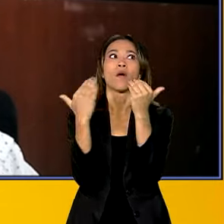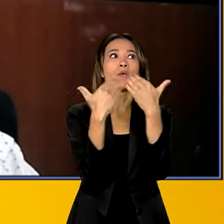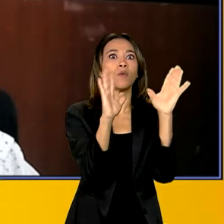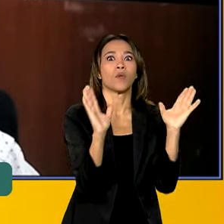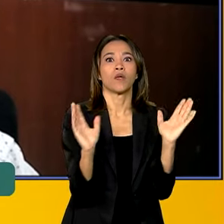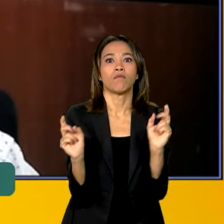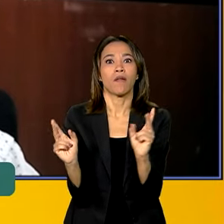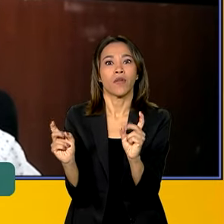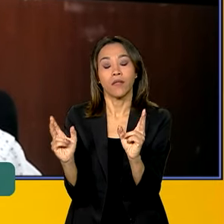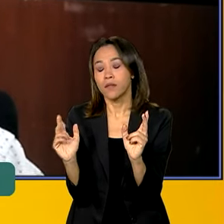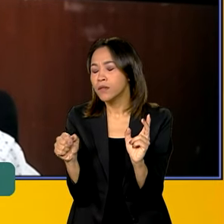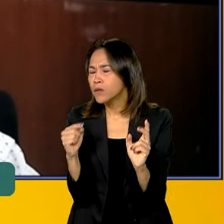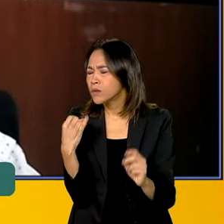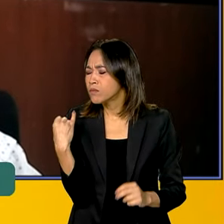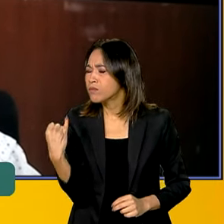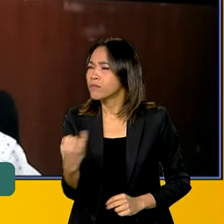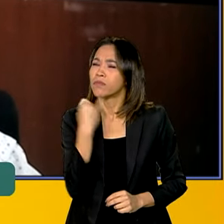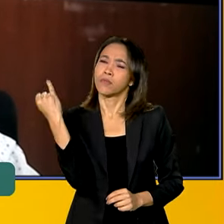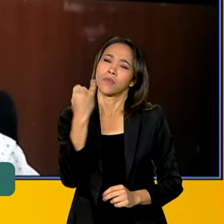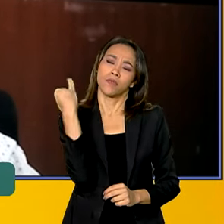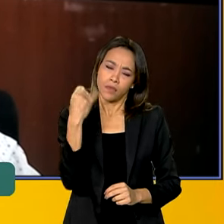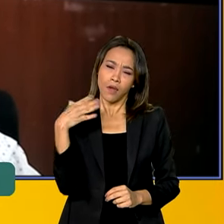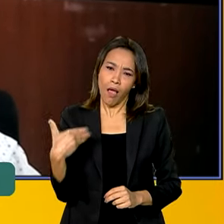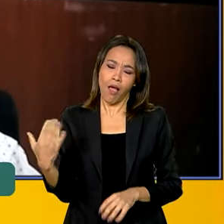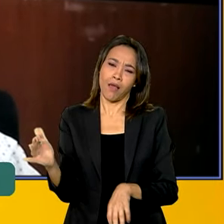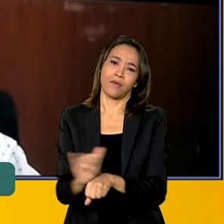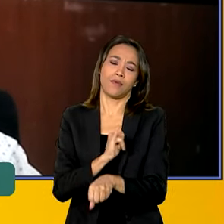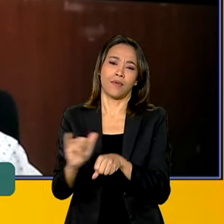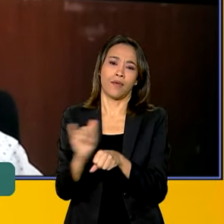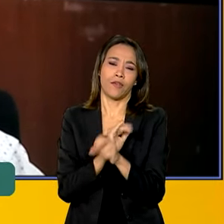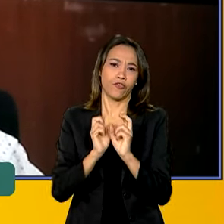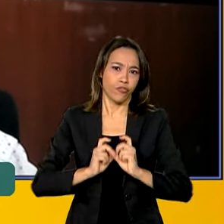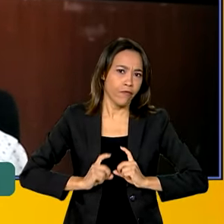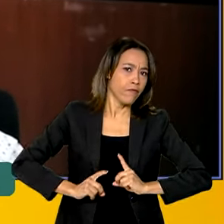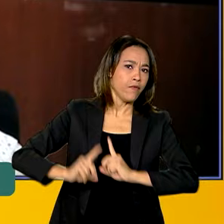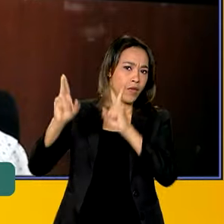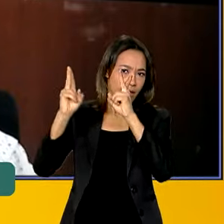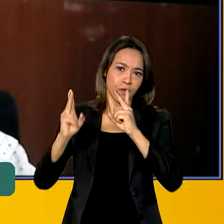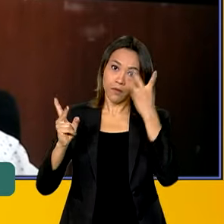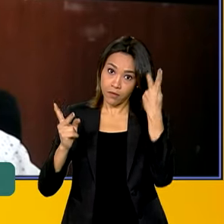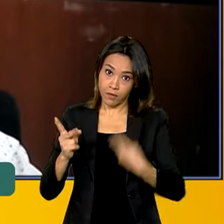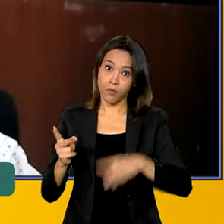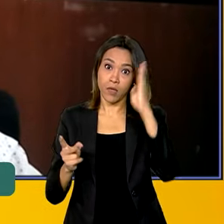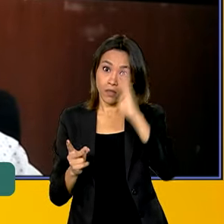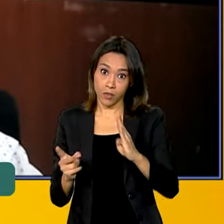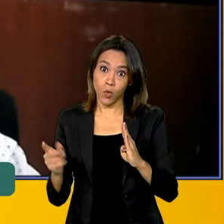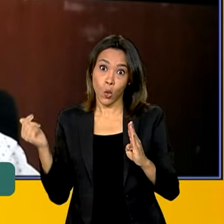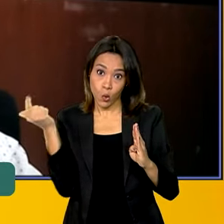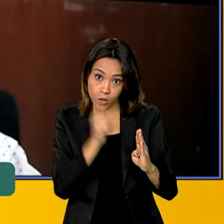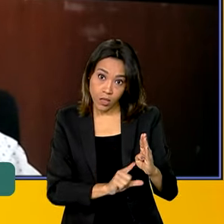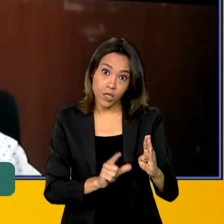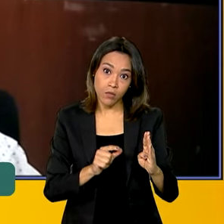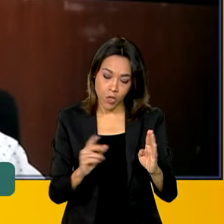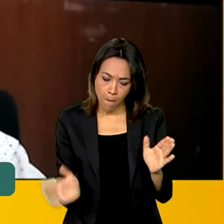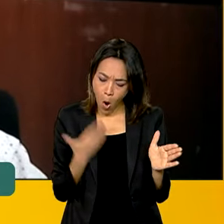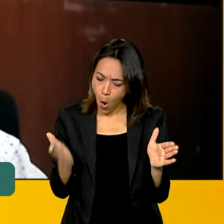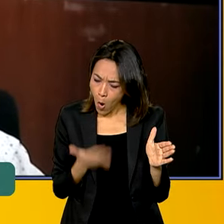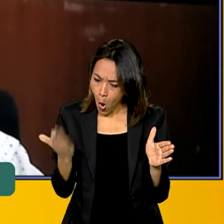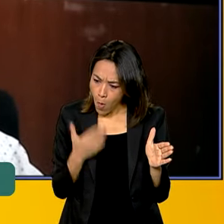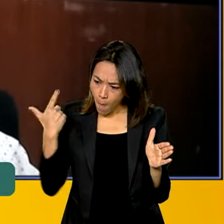importante para nós, como mecanismo de vendas em que nós podemos fazer um aumento de produção interna